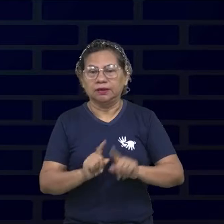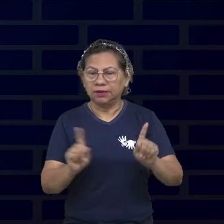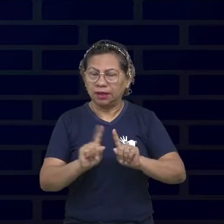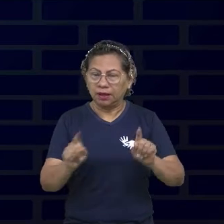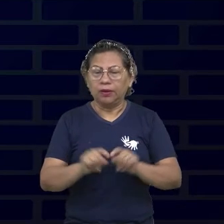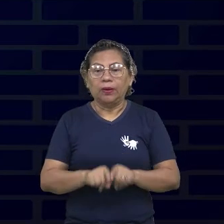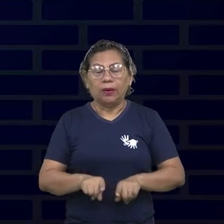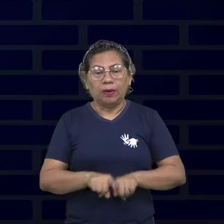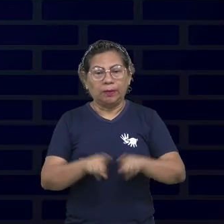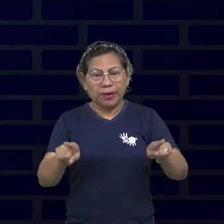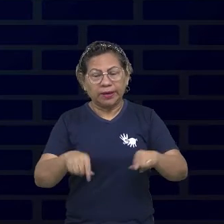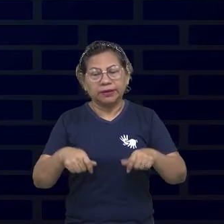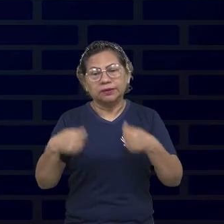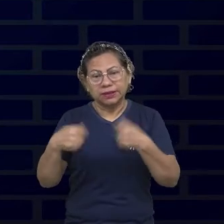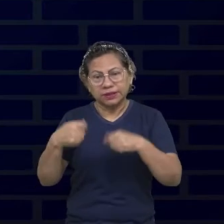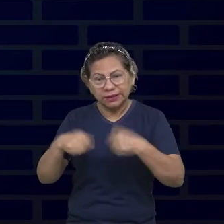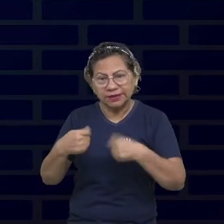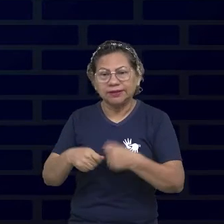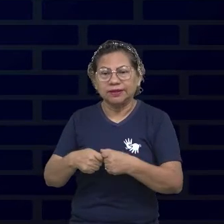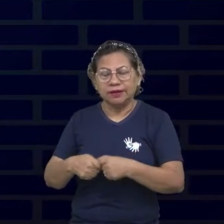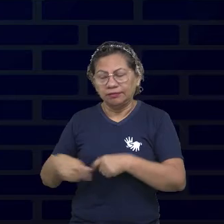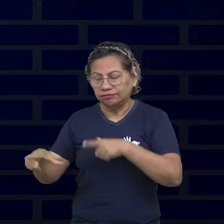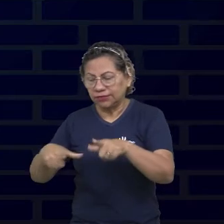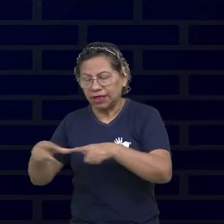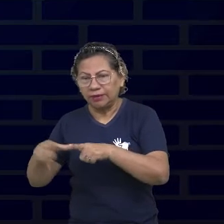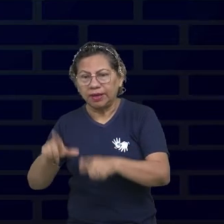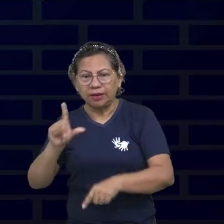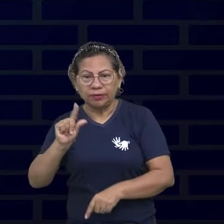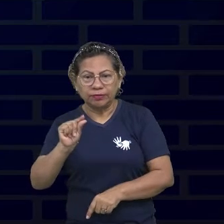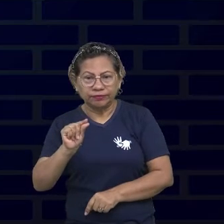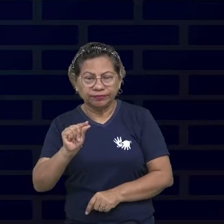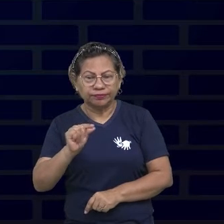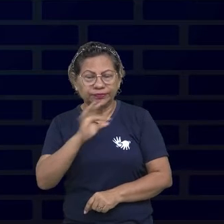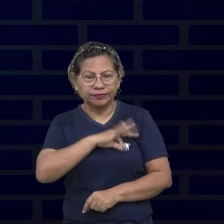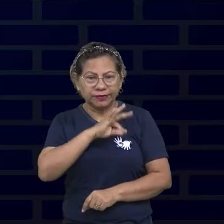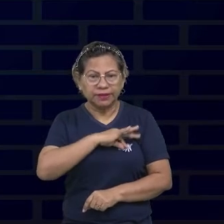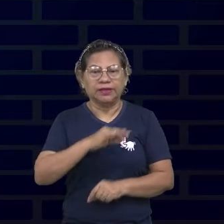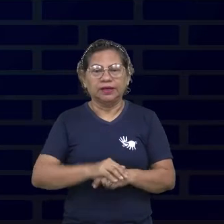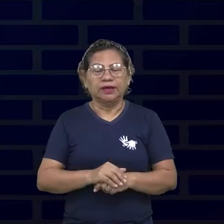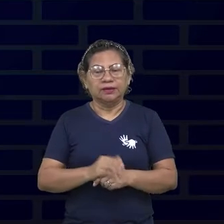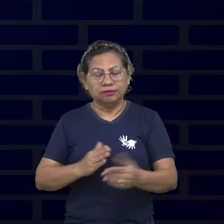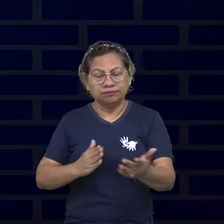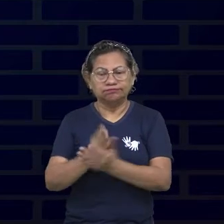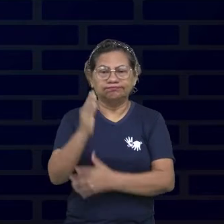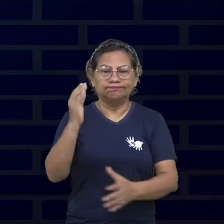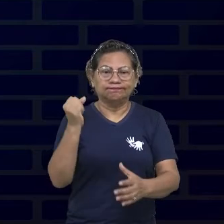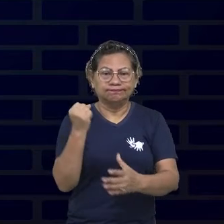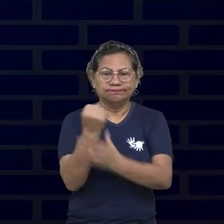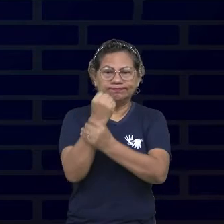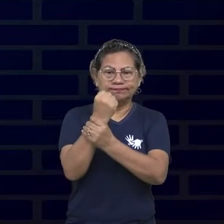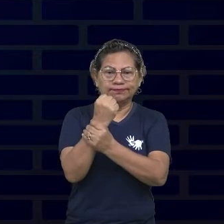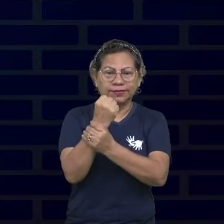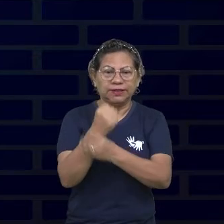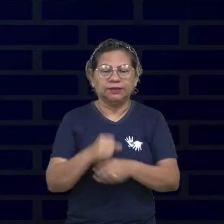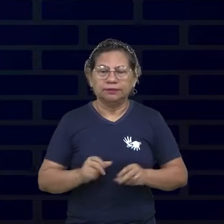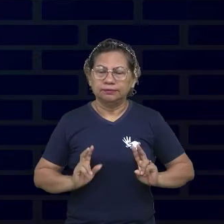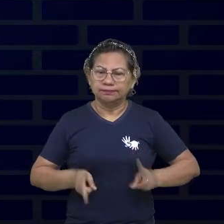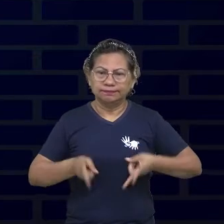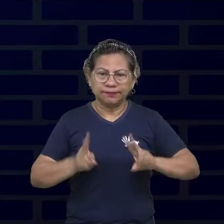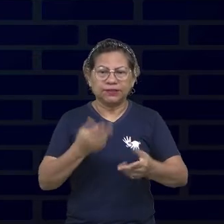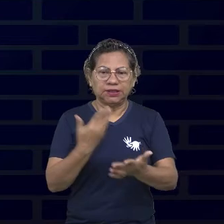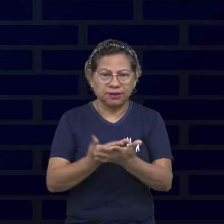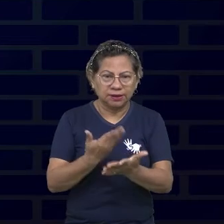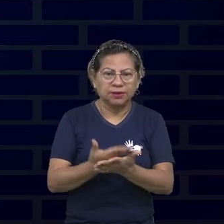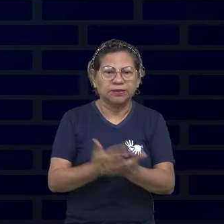baixíssimos. Mas um dia eu passei no concurso público, claro, sempre estudando. E